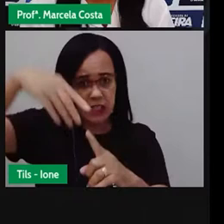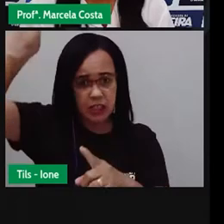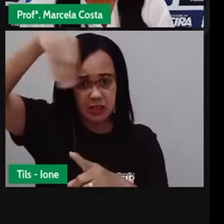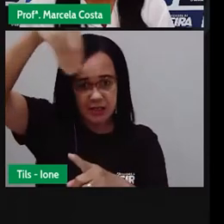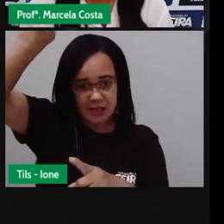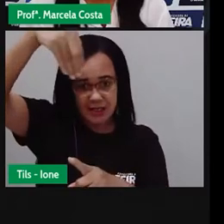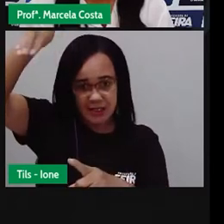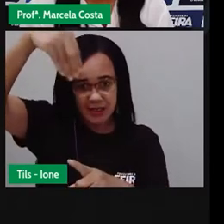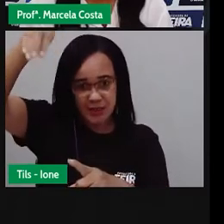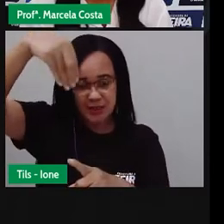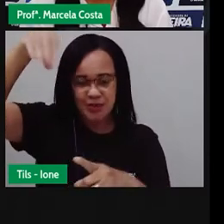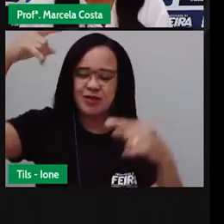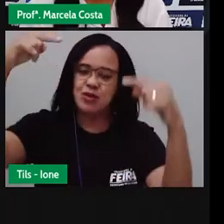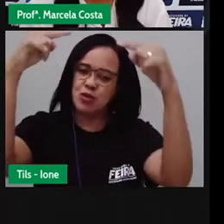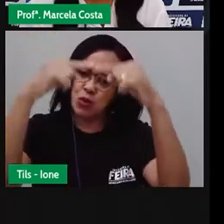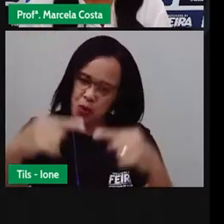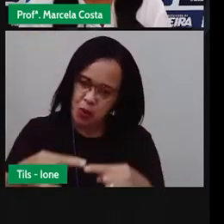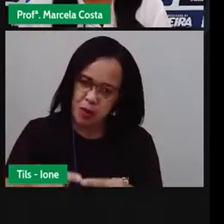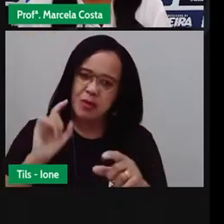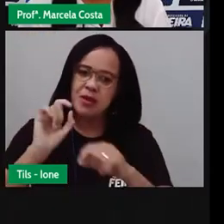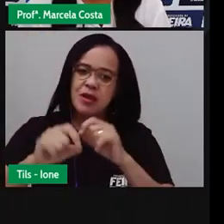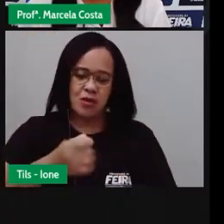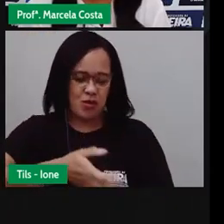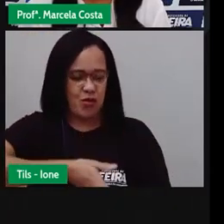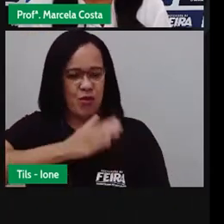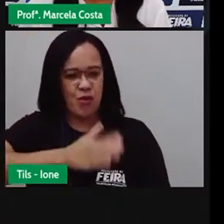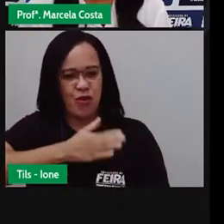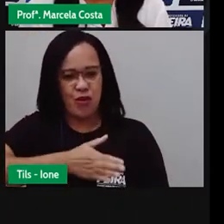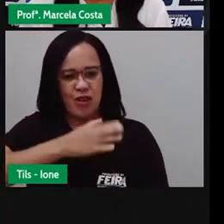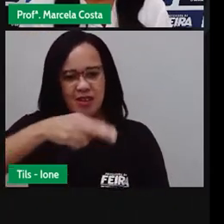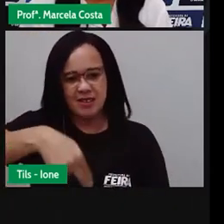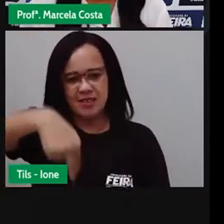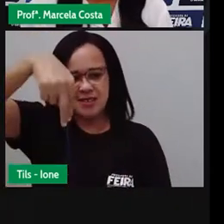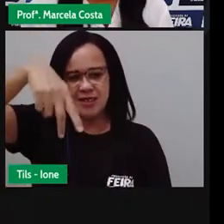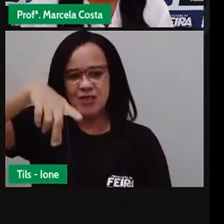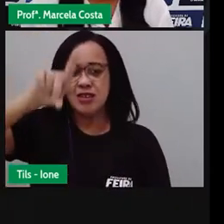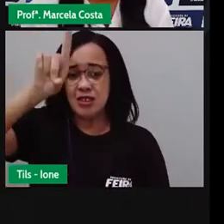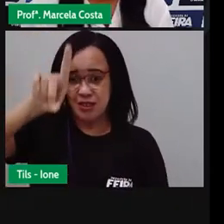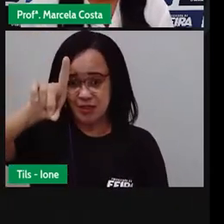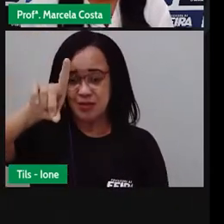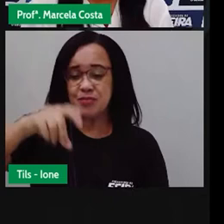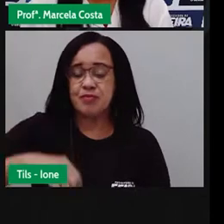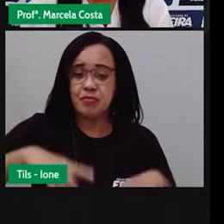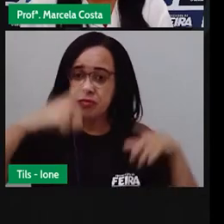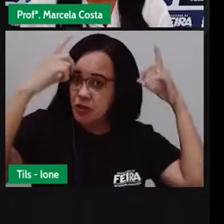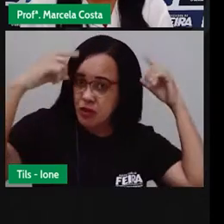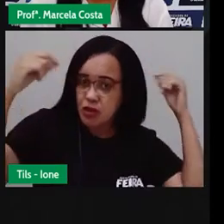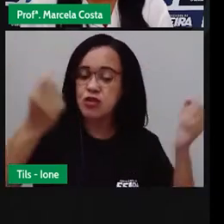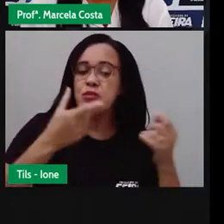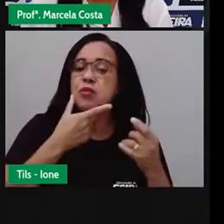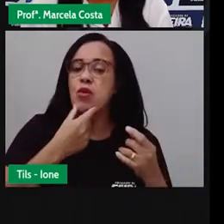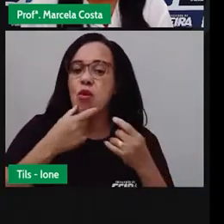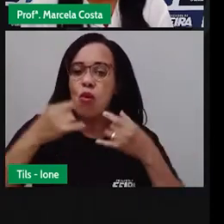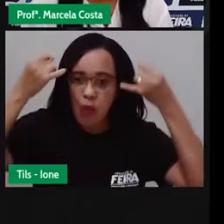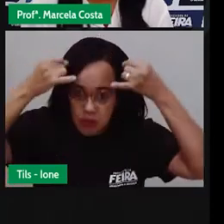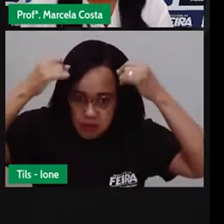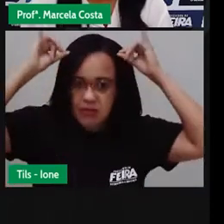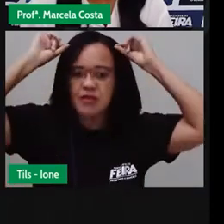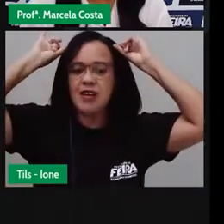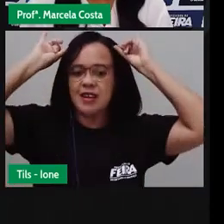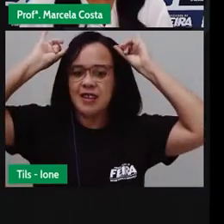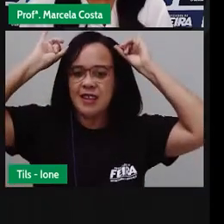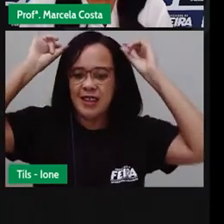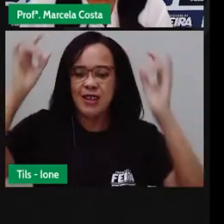faz bater um coração nordestino. O gibão de um vaqueiro que é a sua armadura. Engenho de